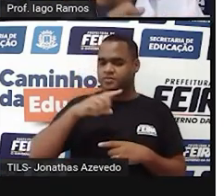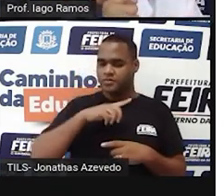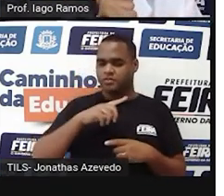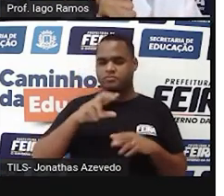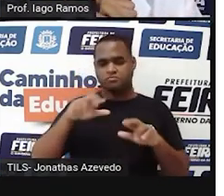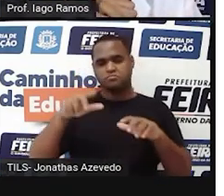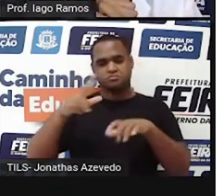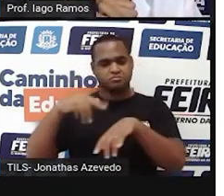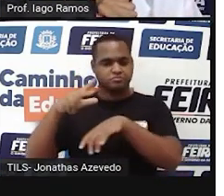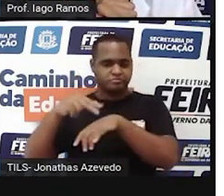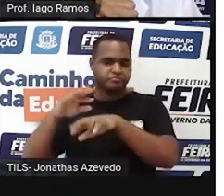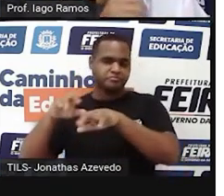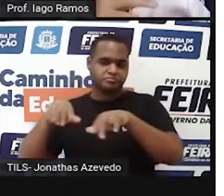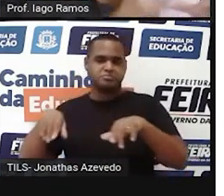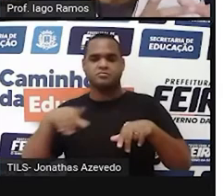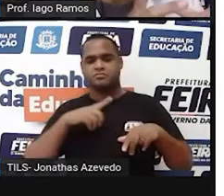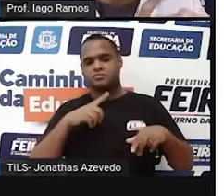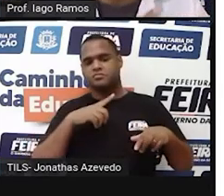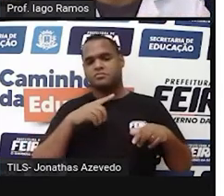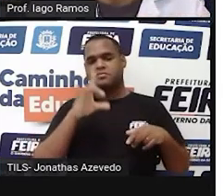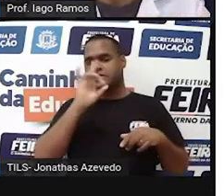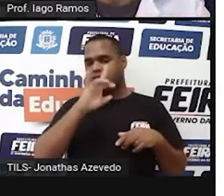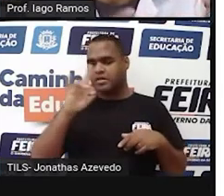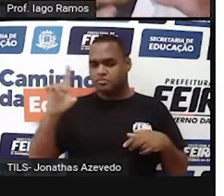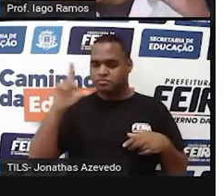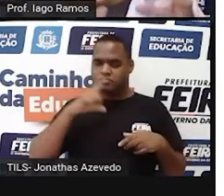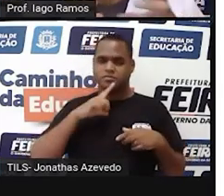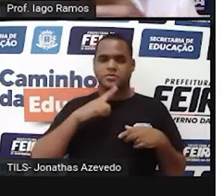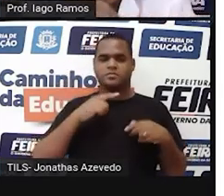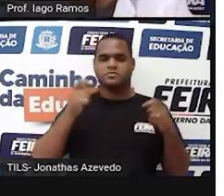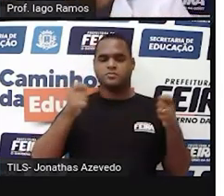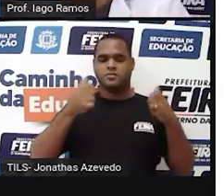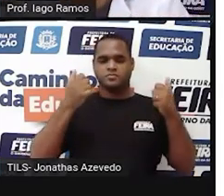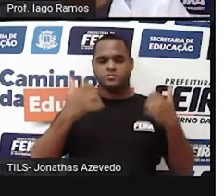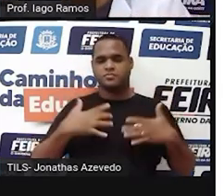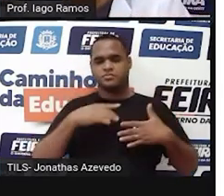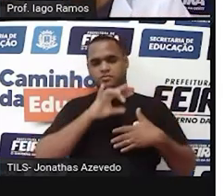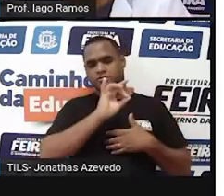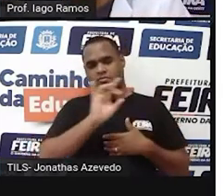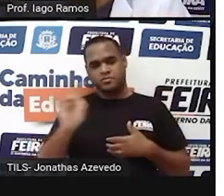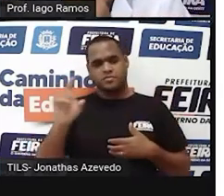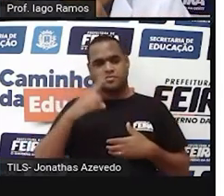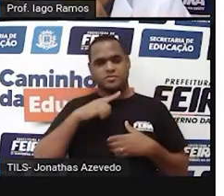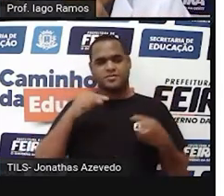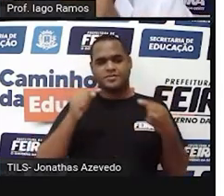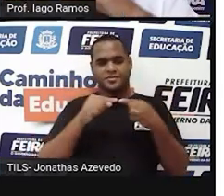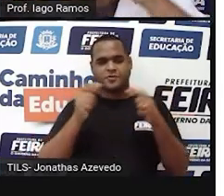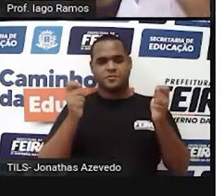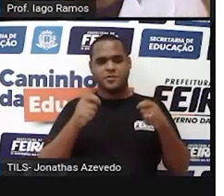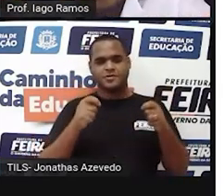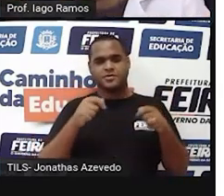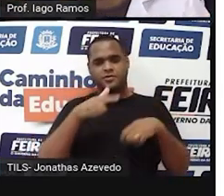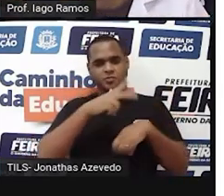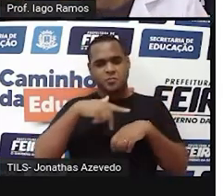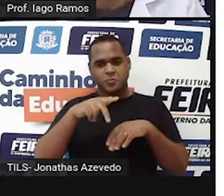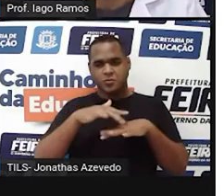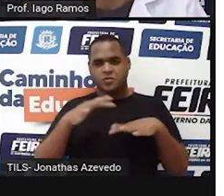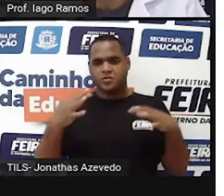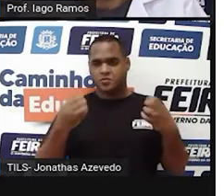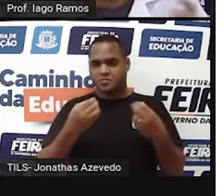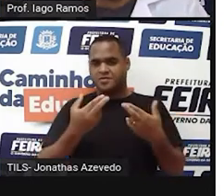SI organizou isso. Para cada medida, ela deu um padrão. Para que esse padrão fosse adotado no mundo